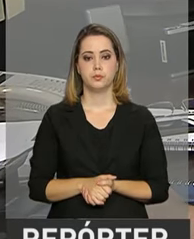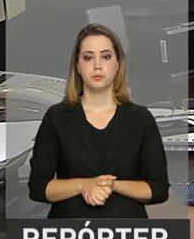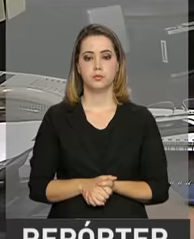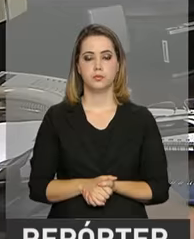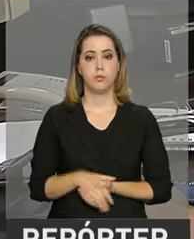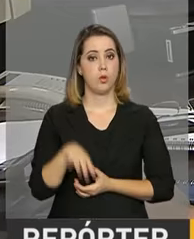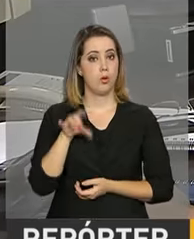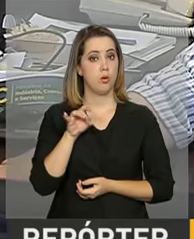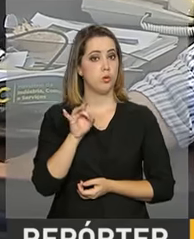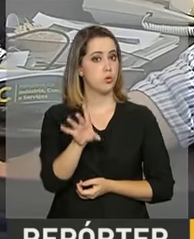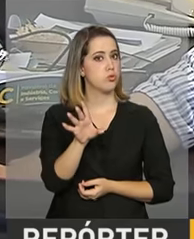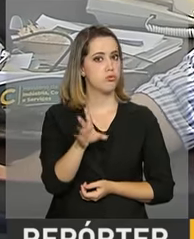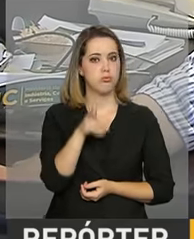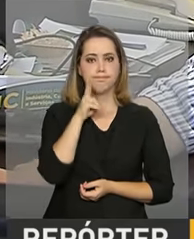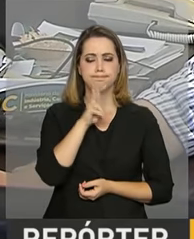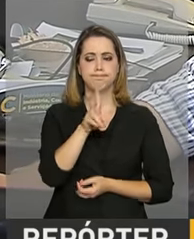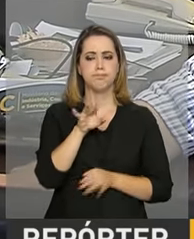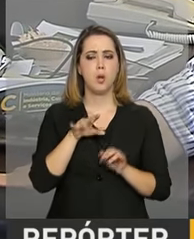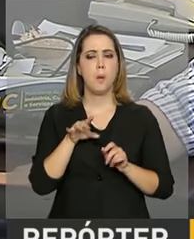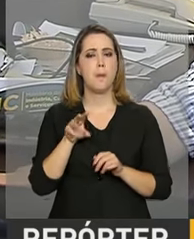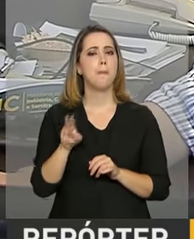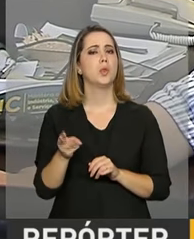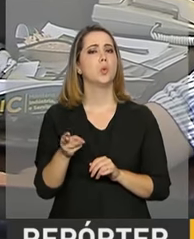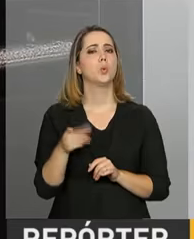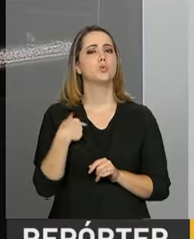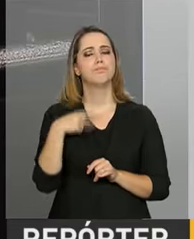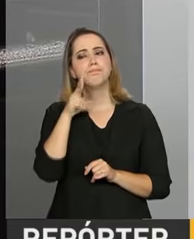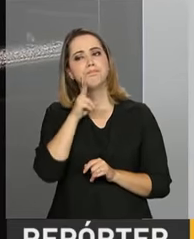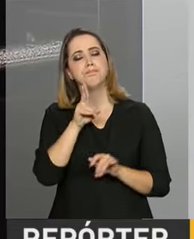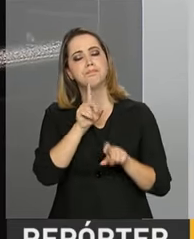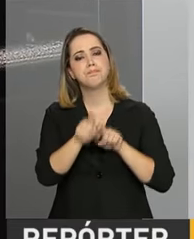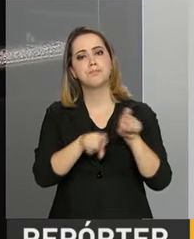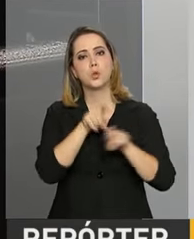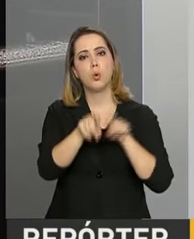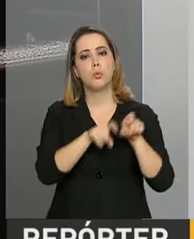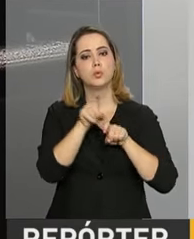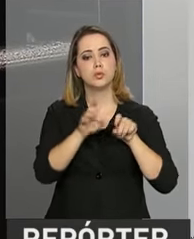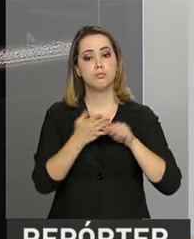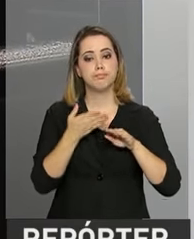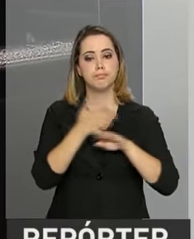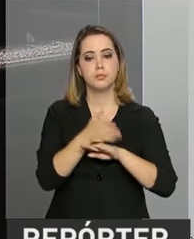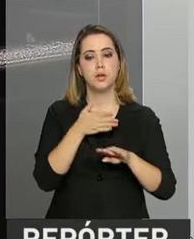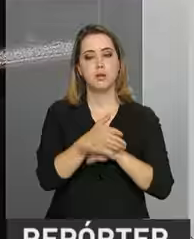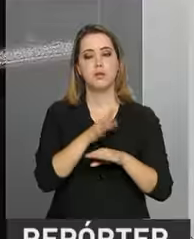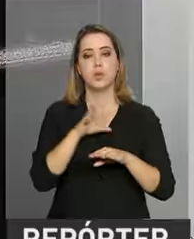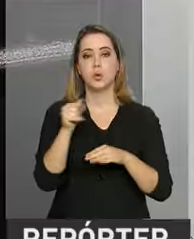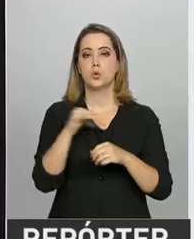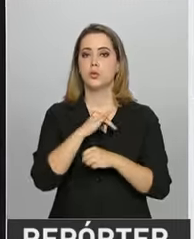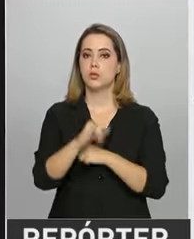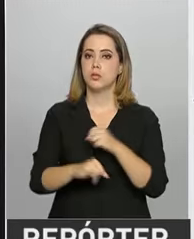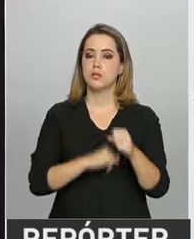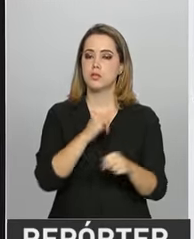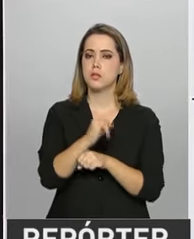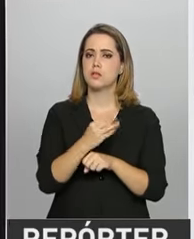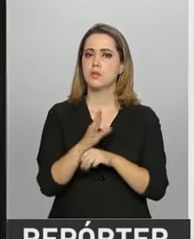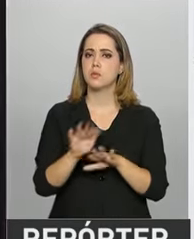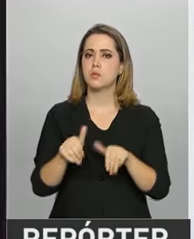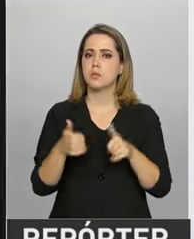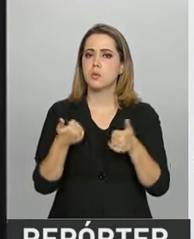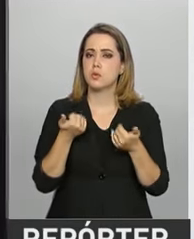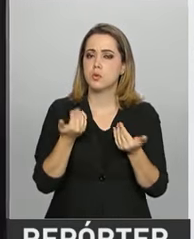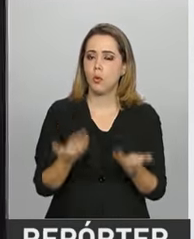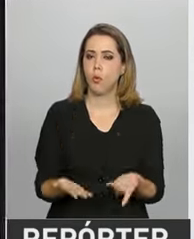Bastam apenas alguns minutos na frente do computador para acessar as informações sobre dados de